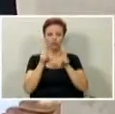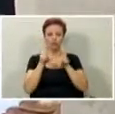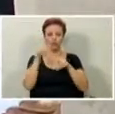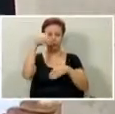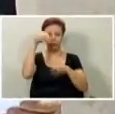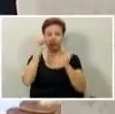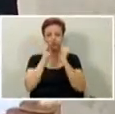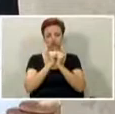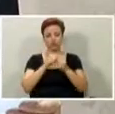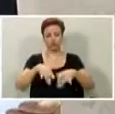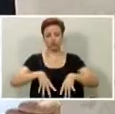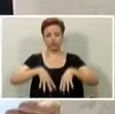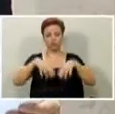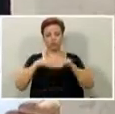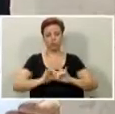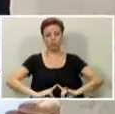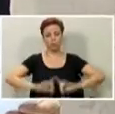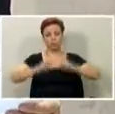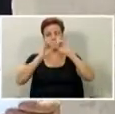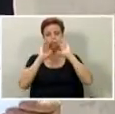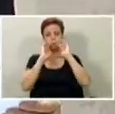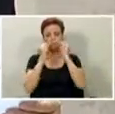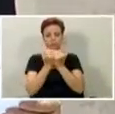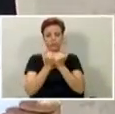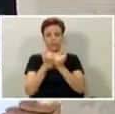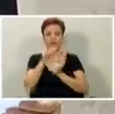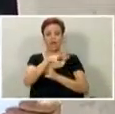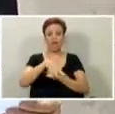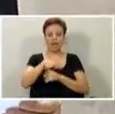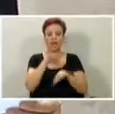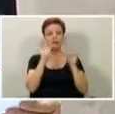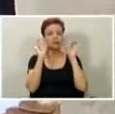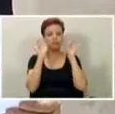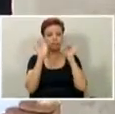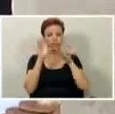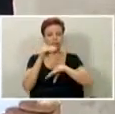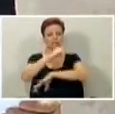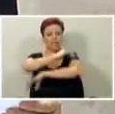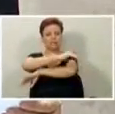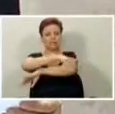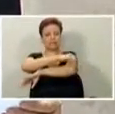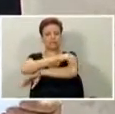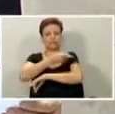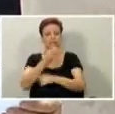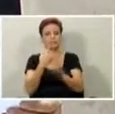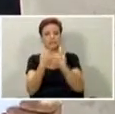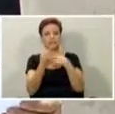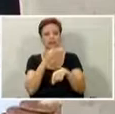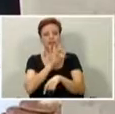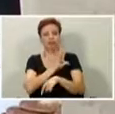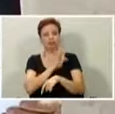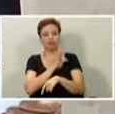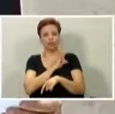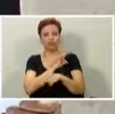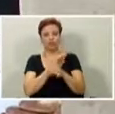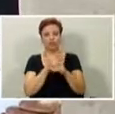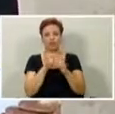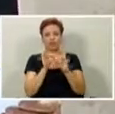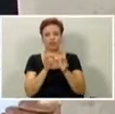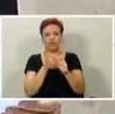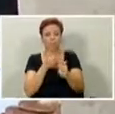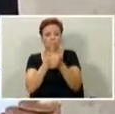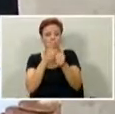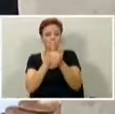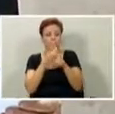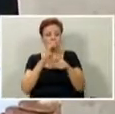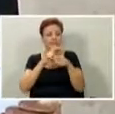falando de uma área nobre, de um endereço nobre, esquina da Marginal, 900 metros de uma estação de metrô, com